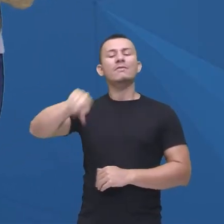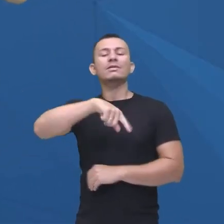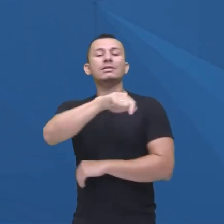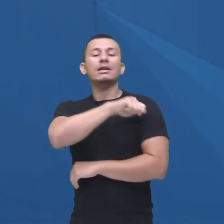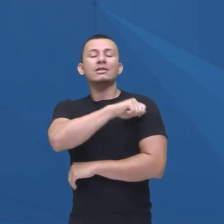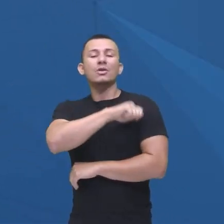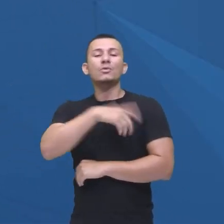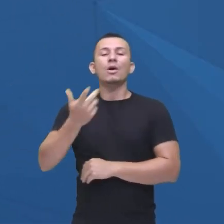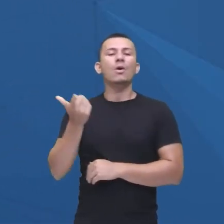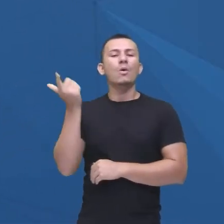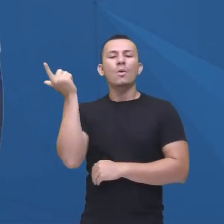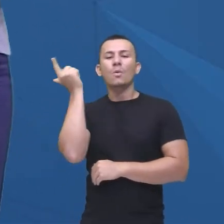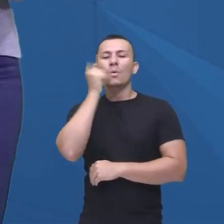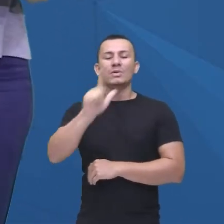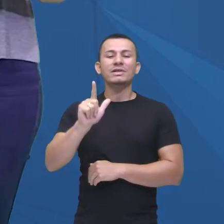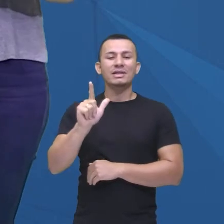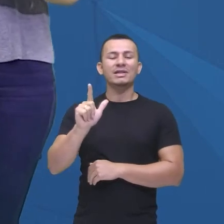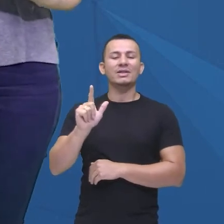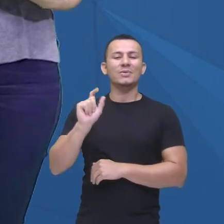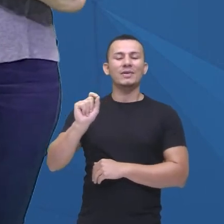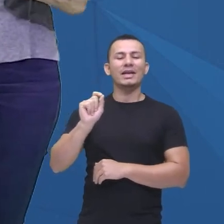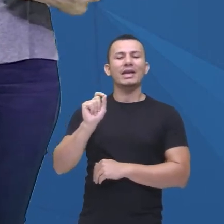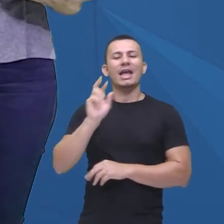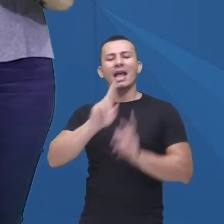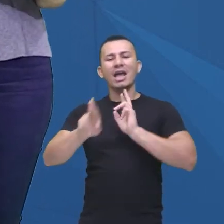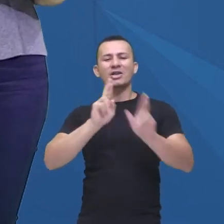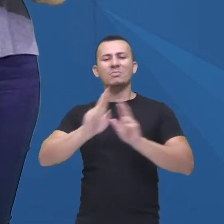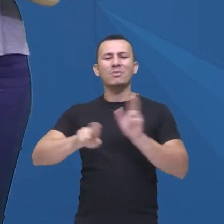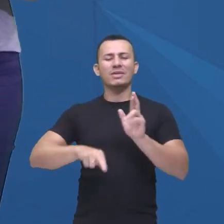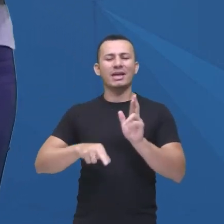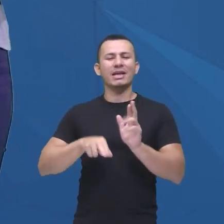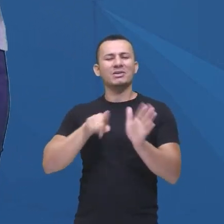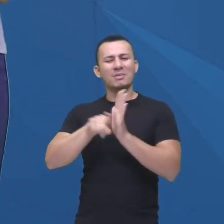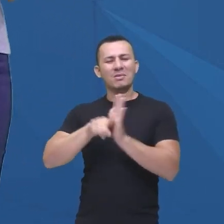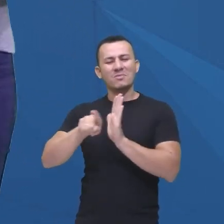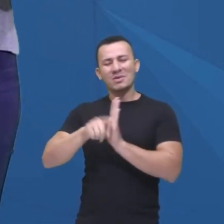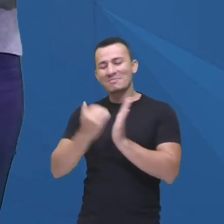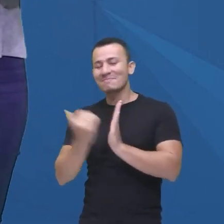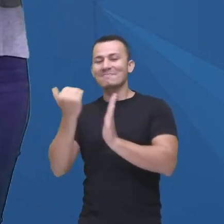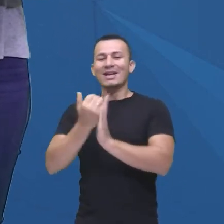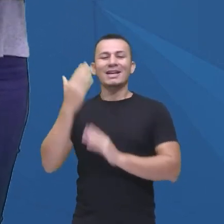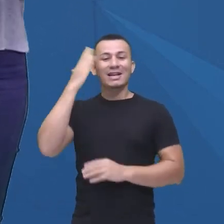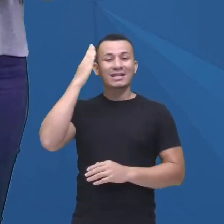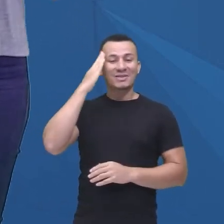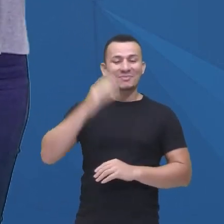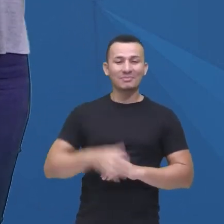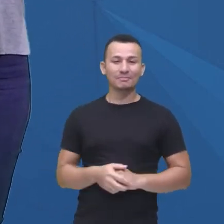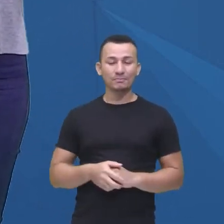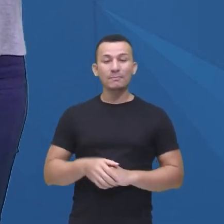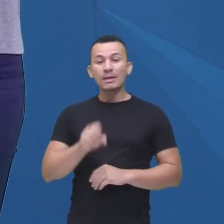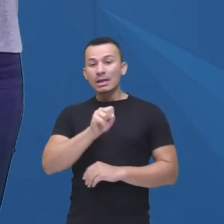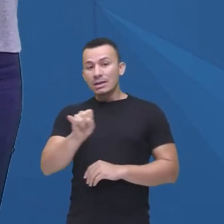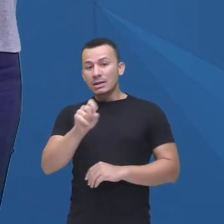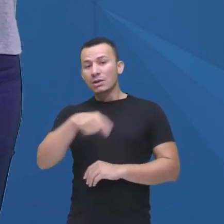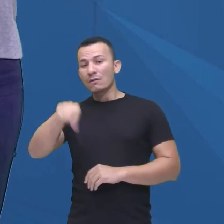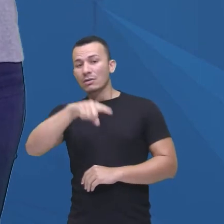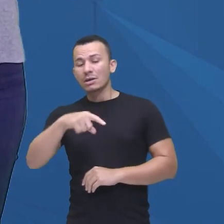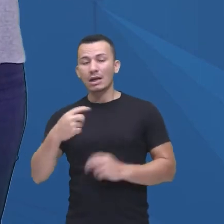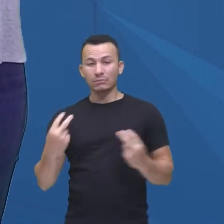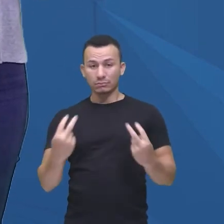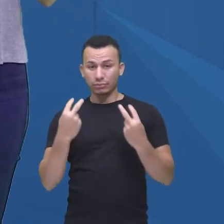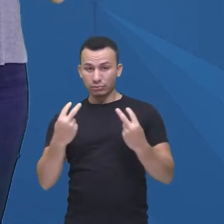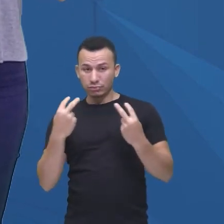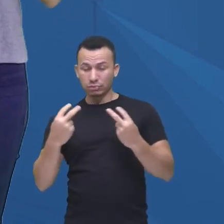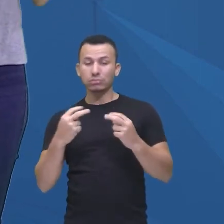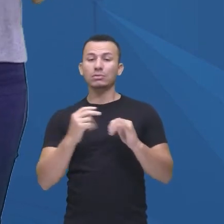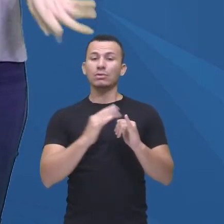não é, esse quiz que vai acertar o maior número de perguntas, bora lá? Preparado? Se você está assistindo pelo canal